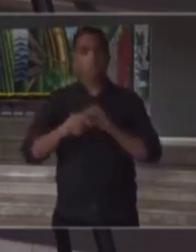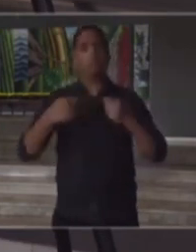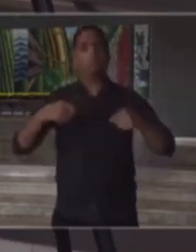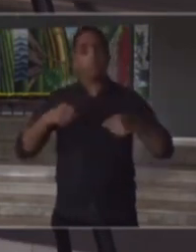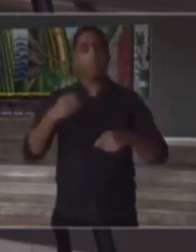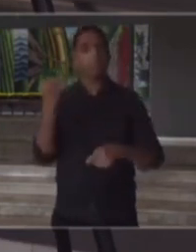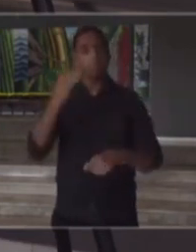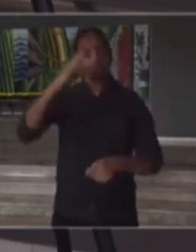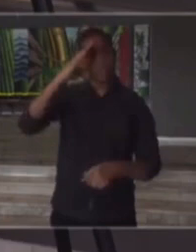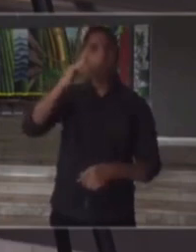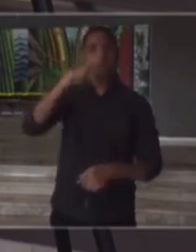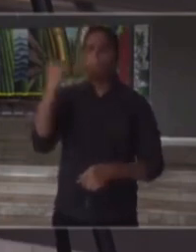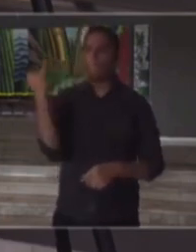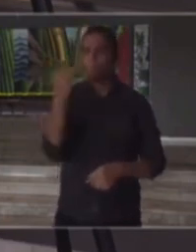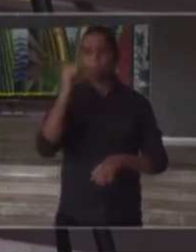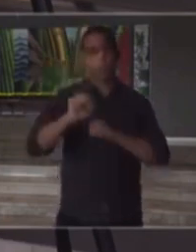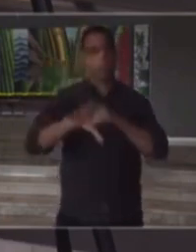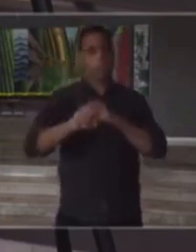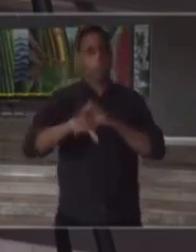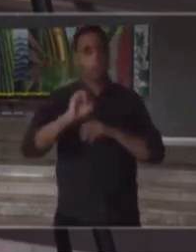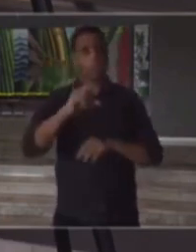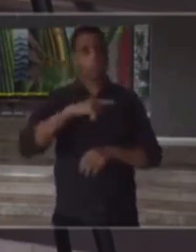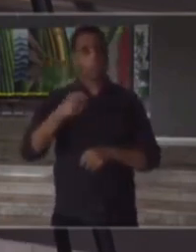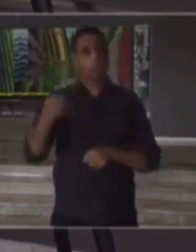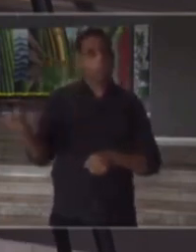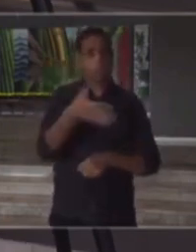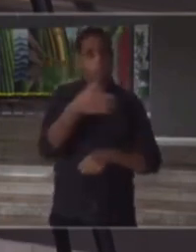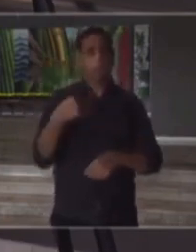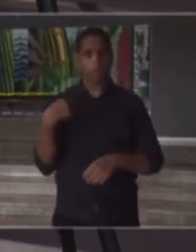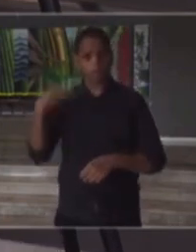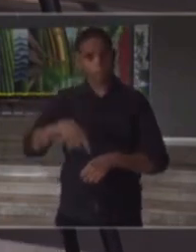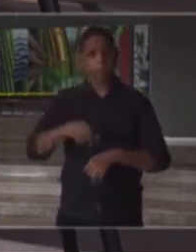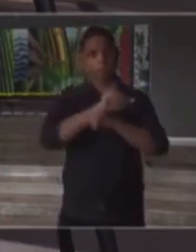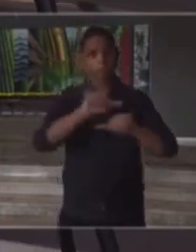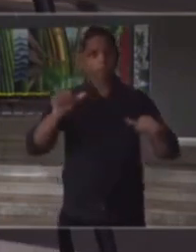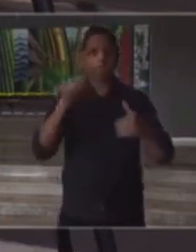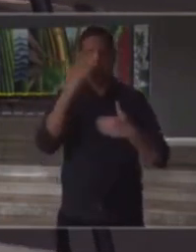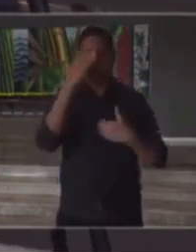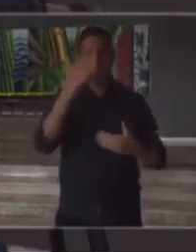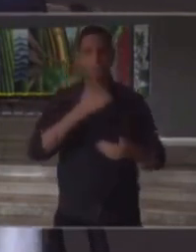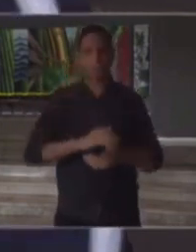e é prioridade e, se tivermos alguma novidade, voltaremos aqui com vocês. Obrigado. Obrigado.